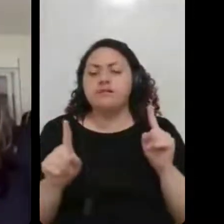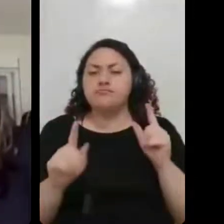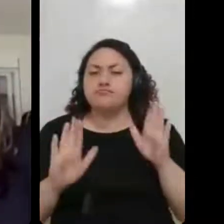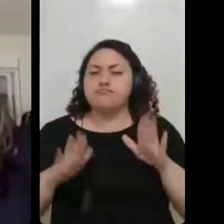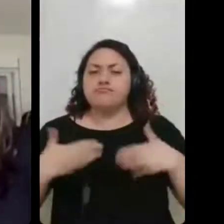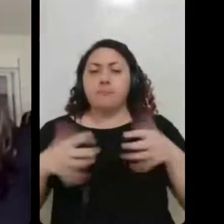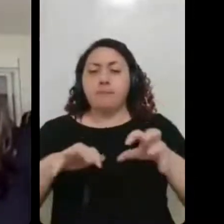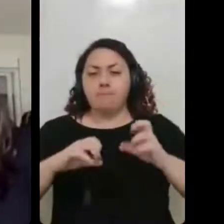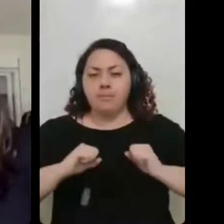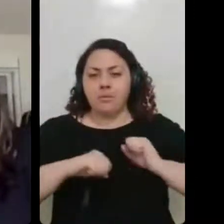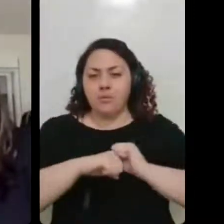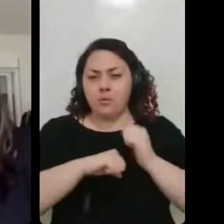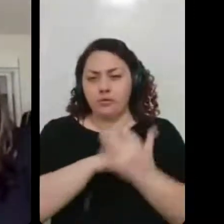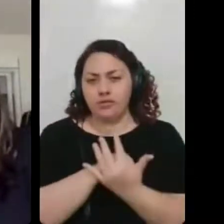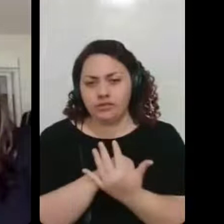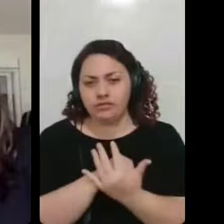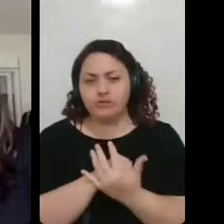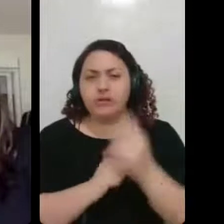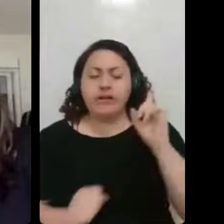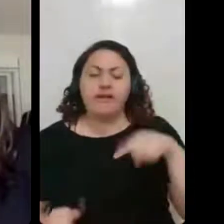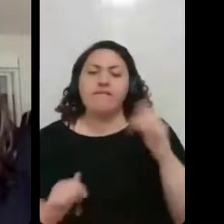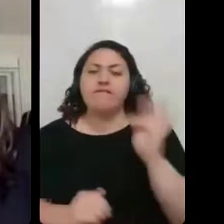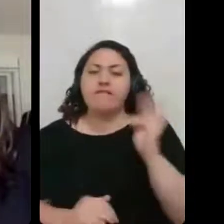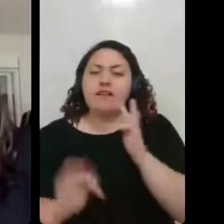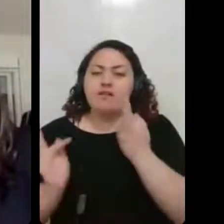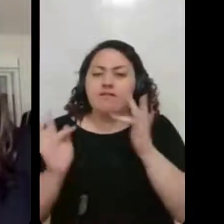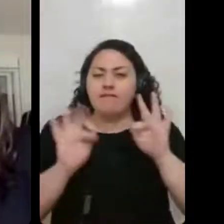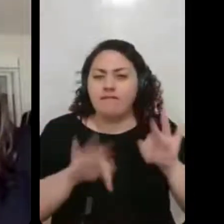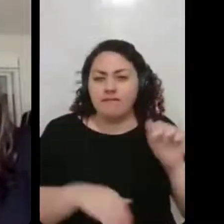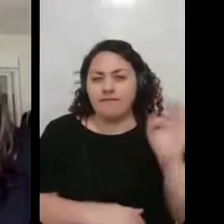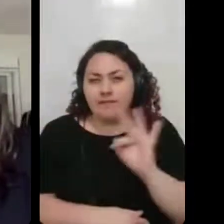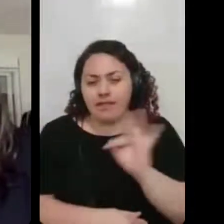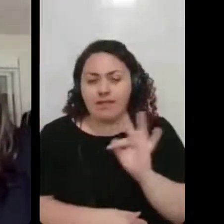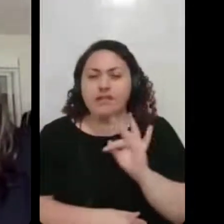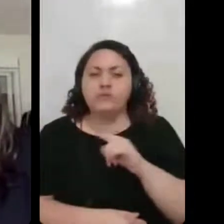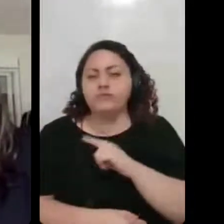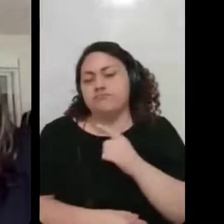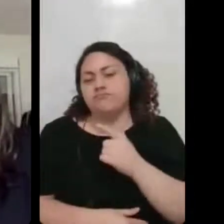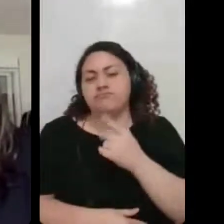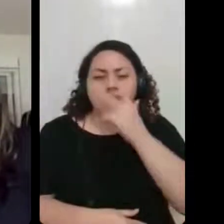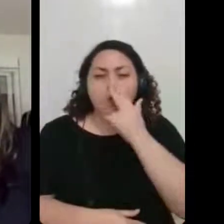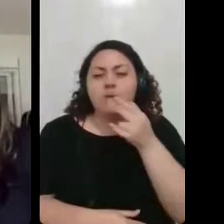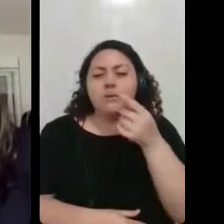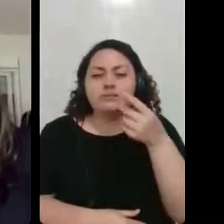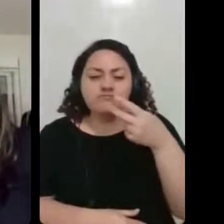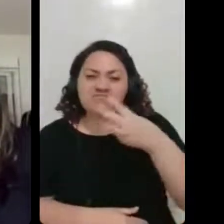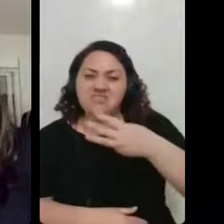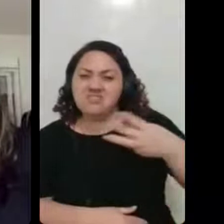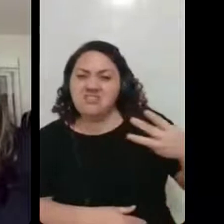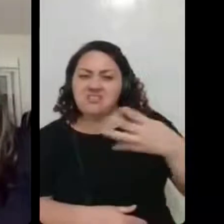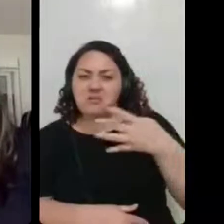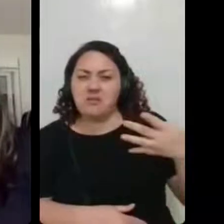isso acontecendo no final de fevereiro, umas semanas de fevereiro, e